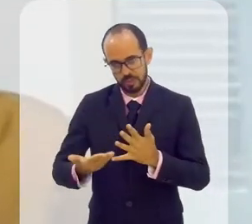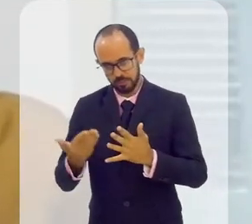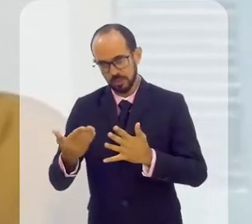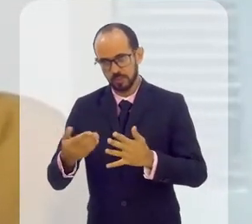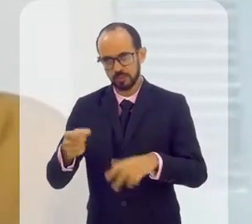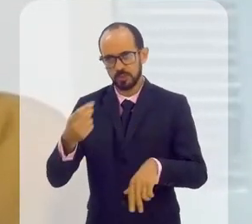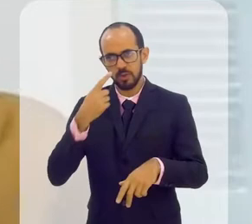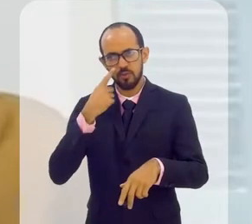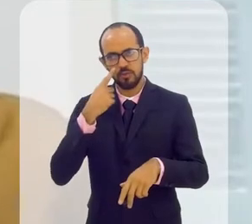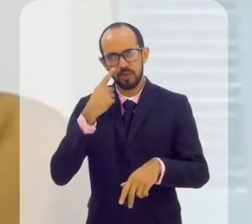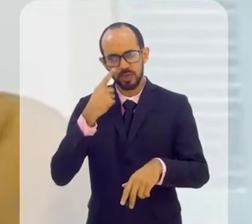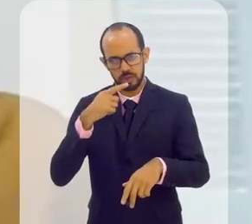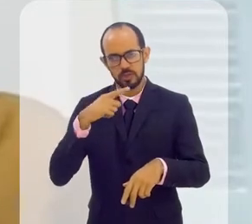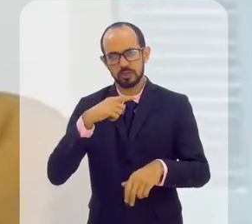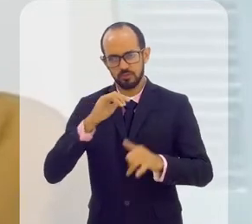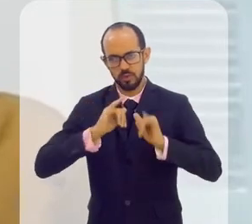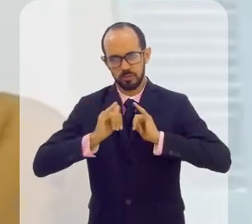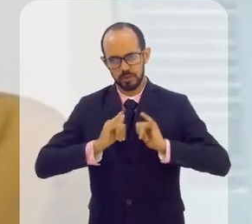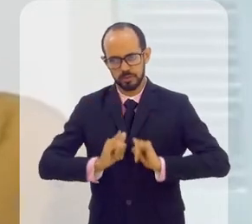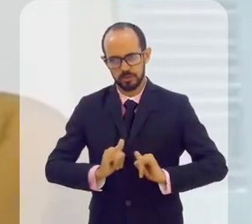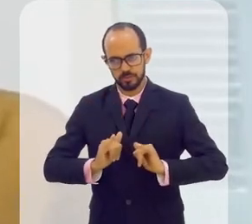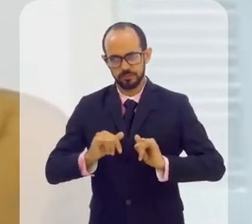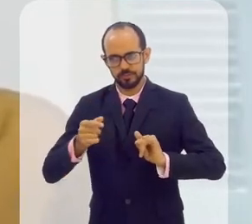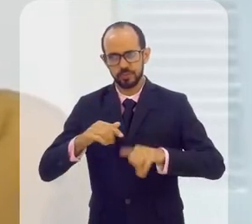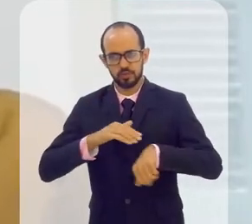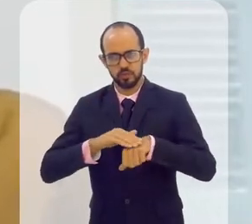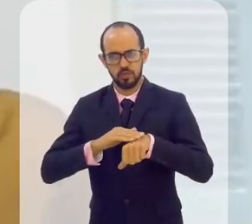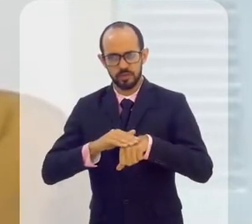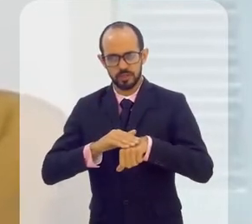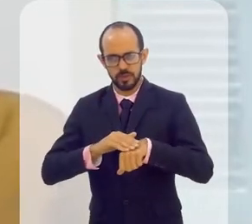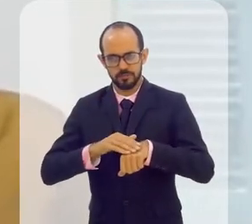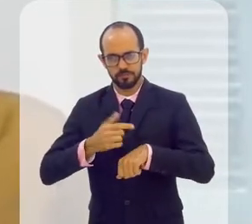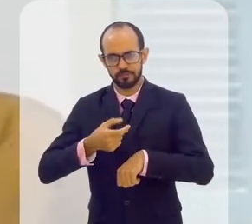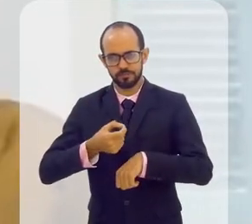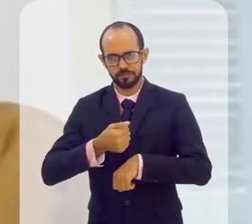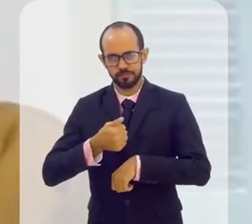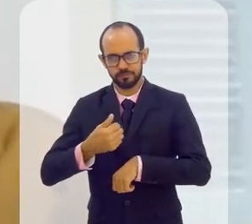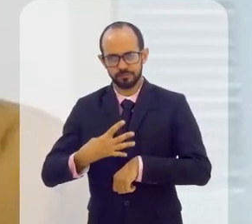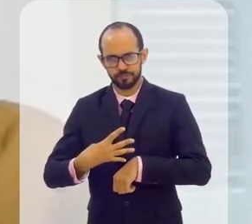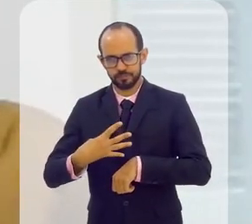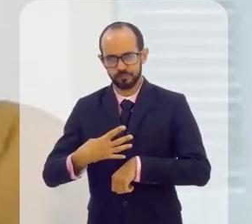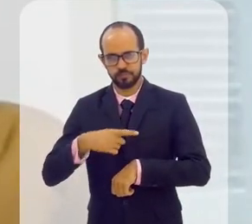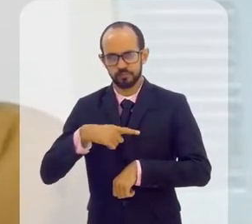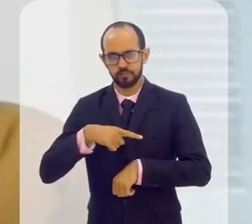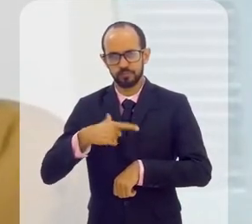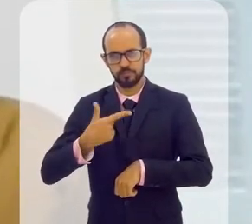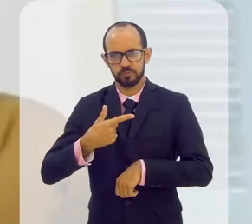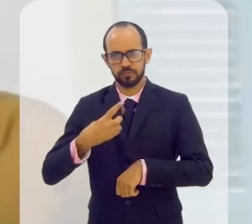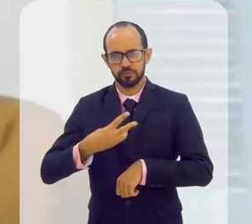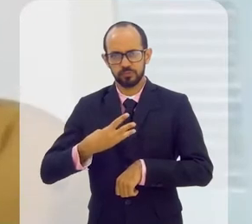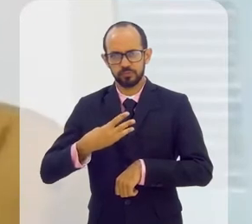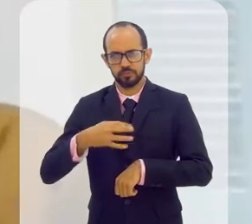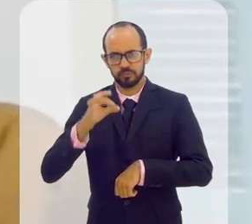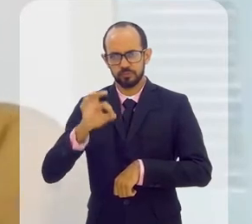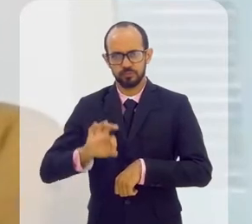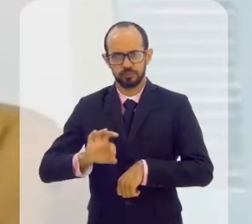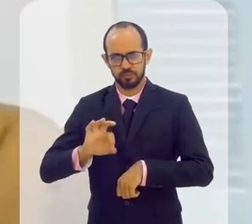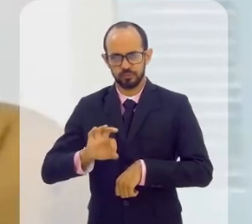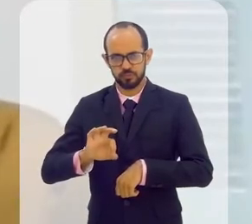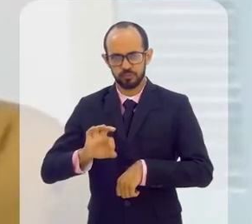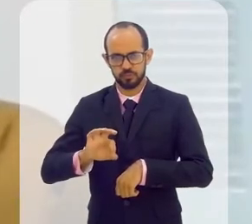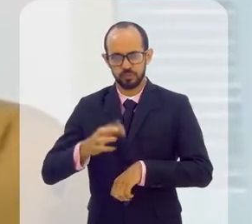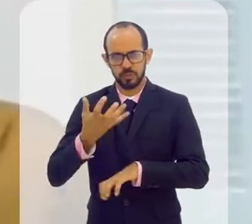eu peguei até esse dado para a gente conversar um pouco. Então, assim, em 2014, a gente tinha 23% das matrículas